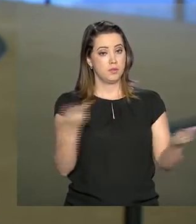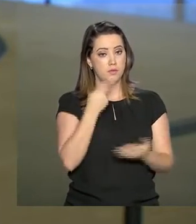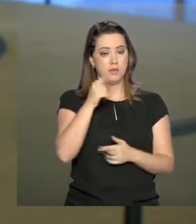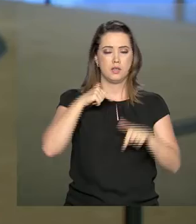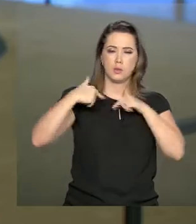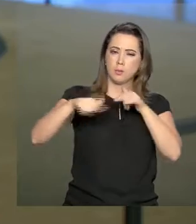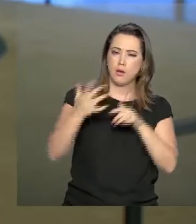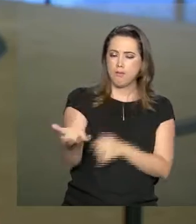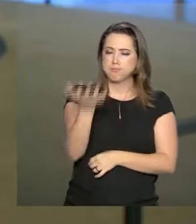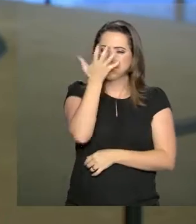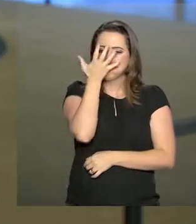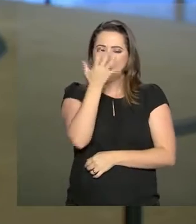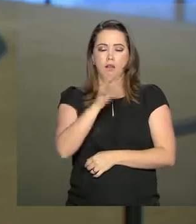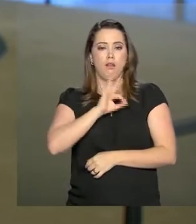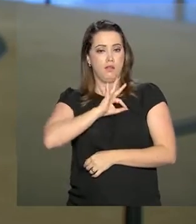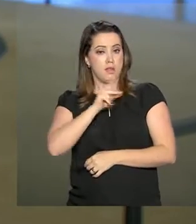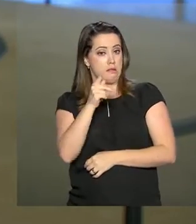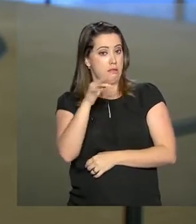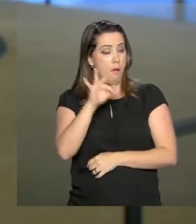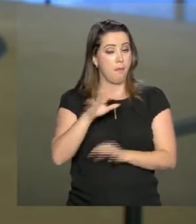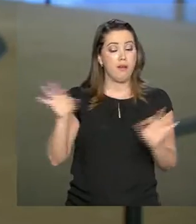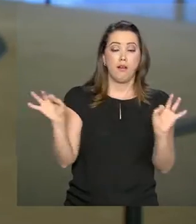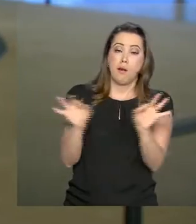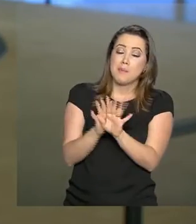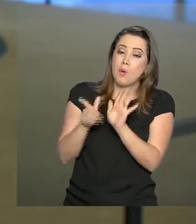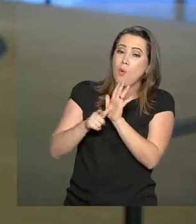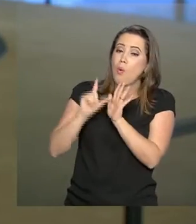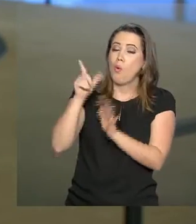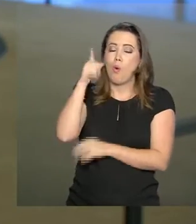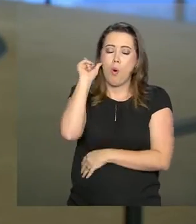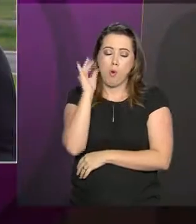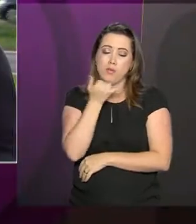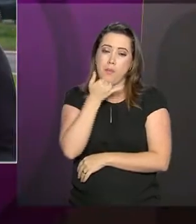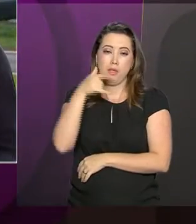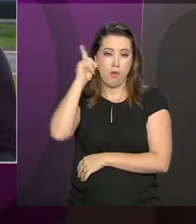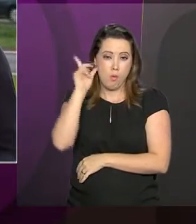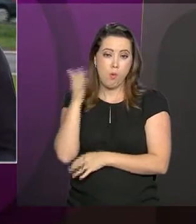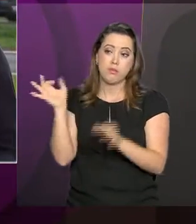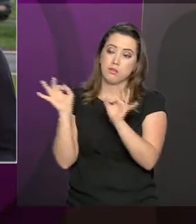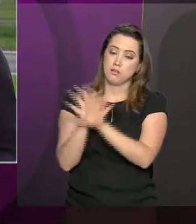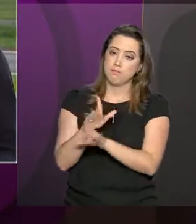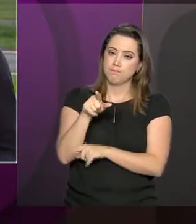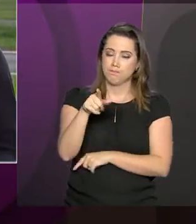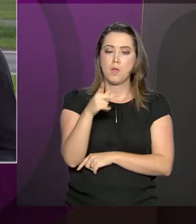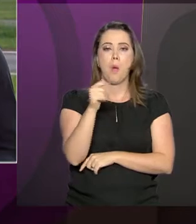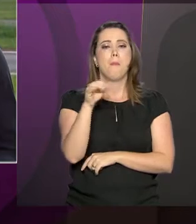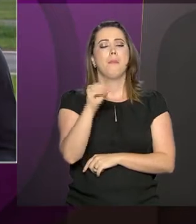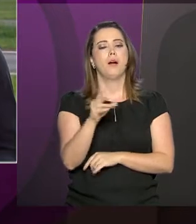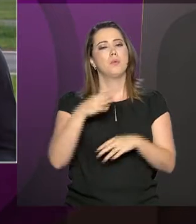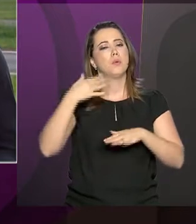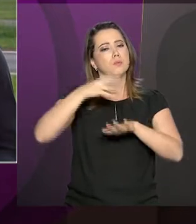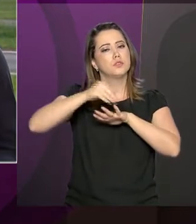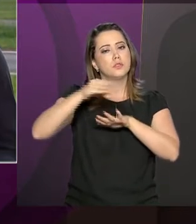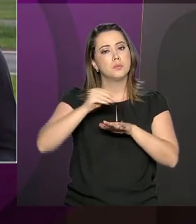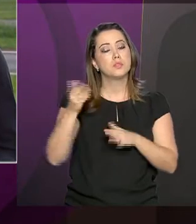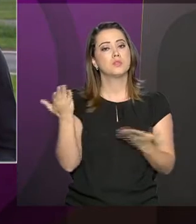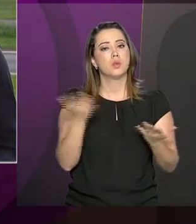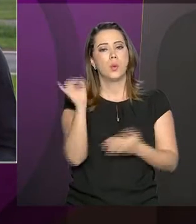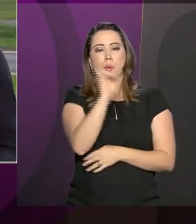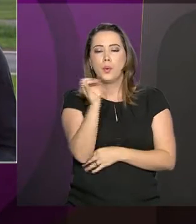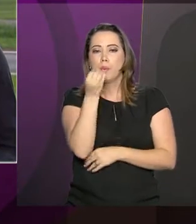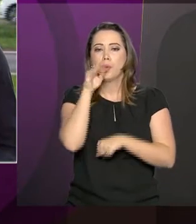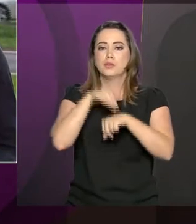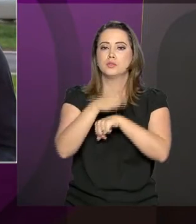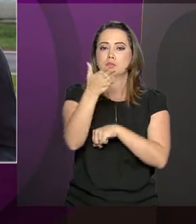Operação Carnaval da PRF, que terminou ontem. O repórter Pablo Mundim tem mais informações para a gente. Pablo, boa